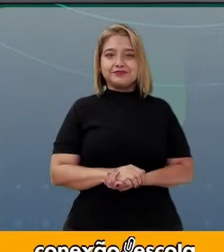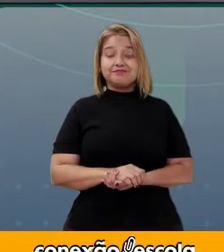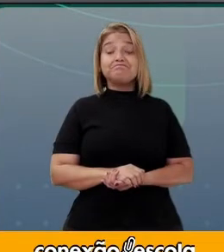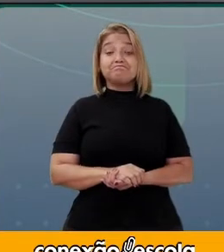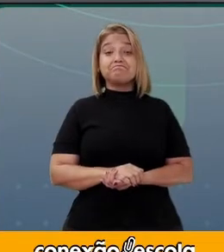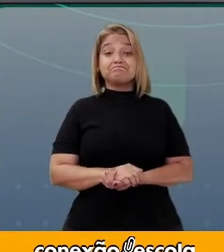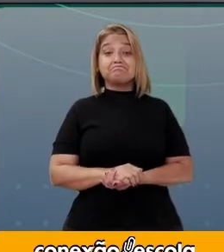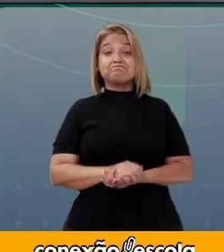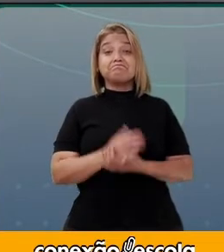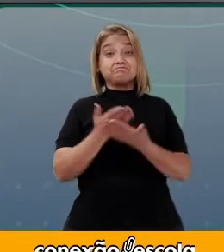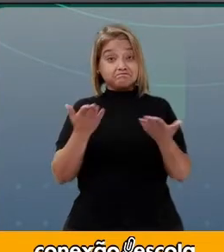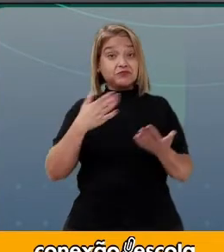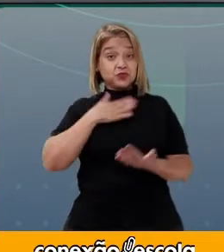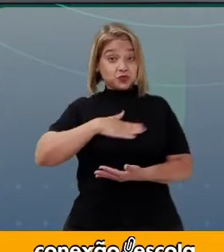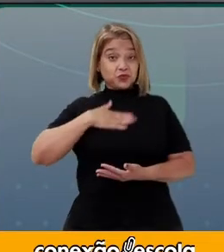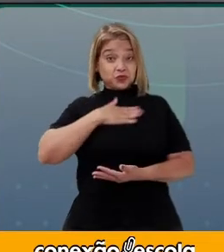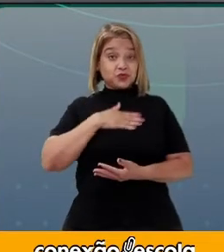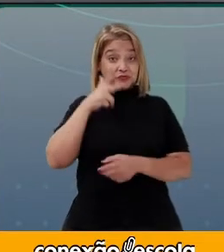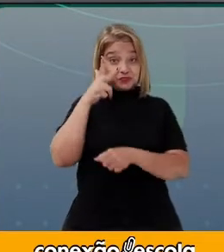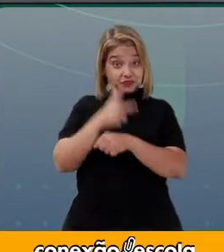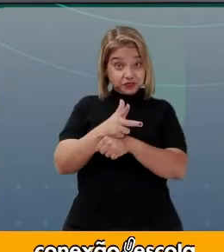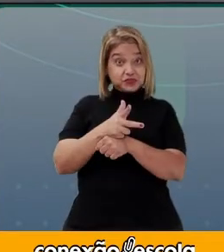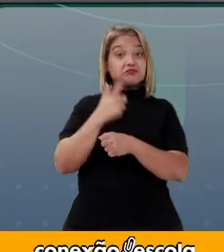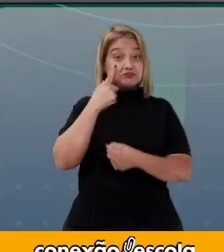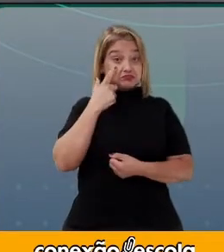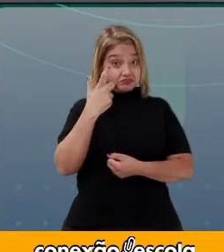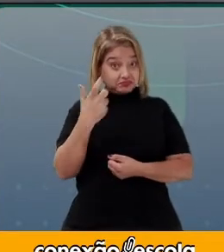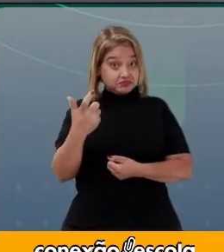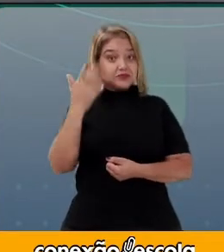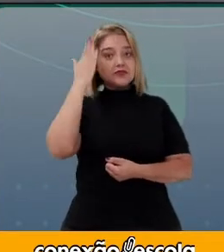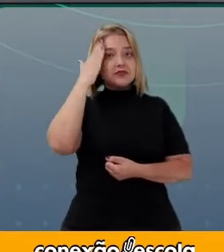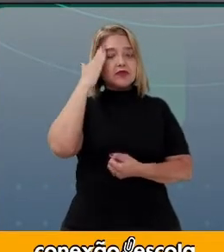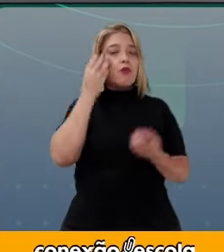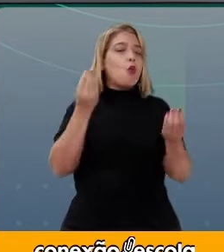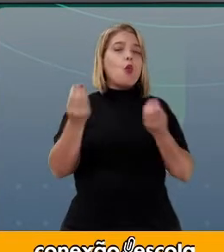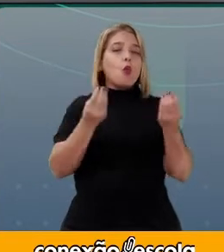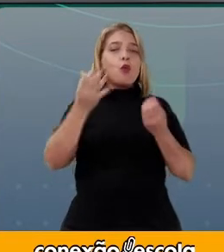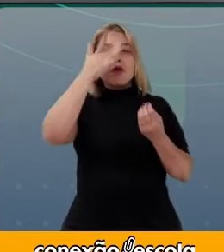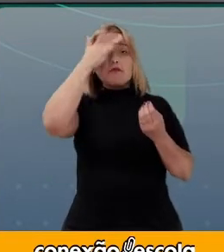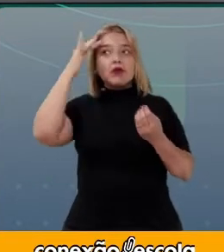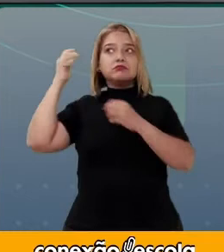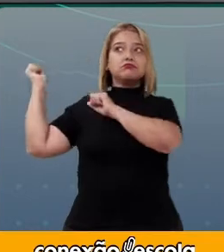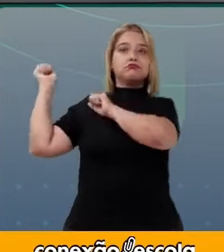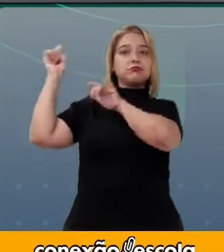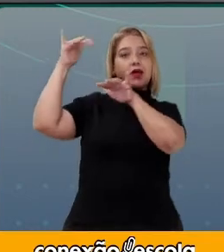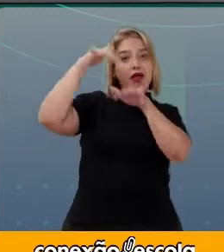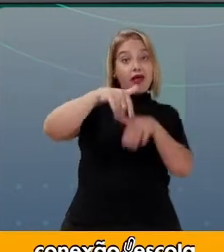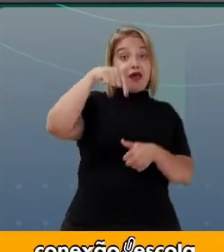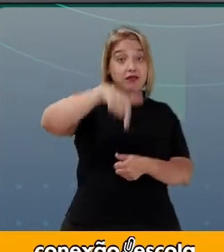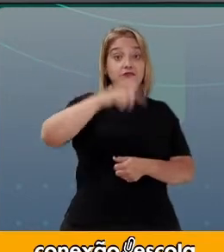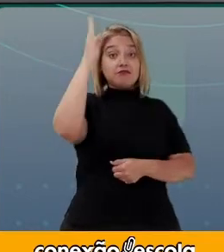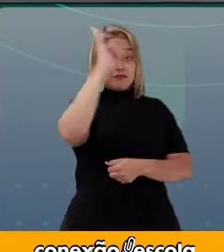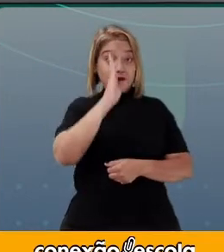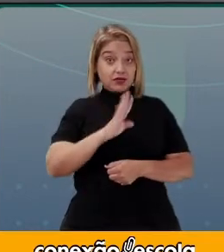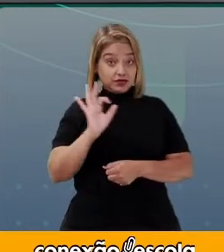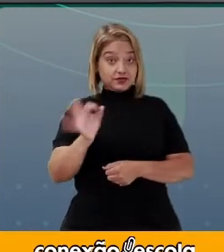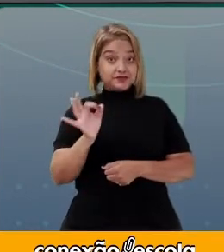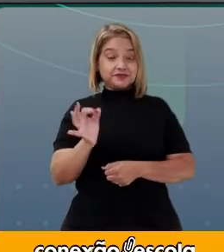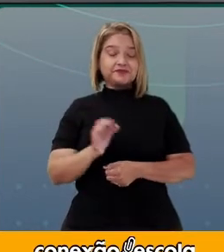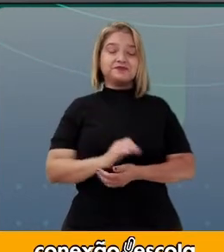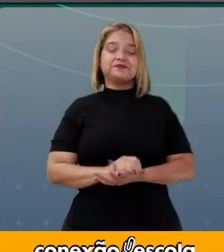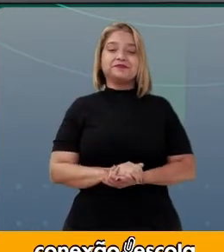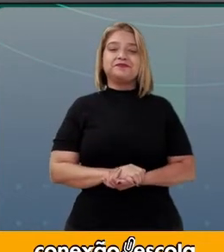E aí Gostou do vídeo? Interessante saber Sobre a chegada Dos africanos Aqui no Brasil Não é?